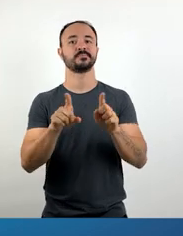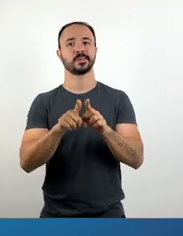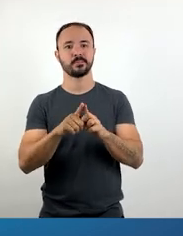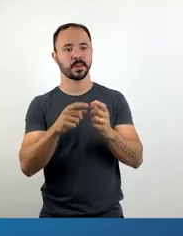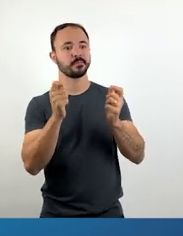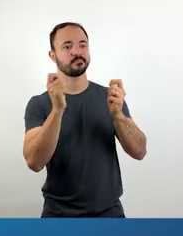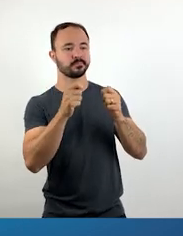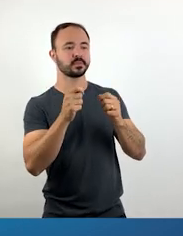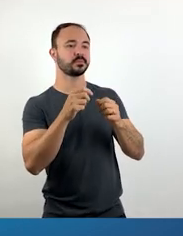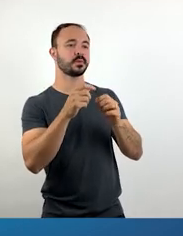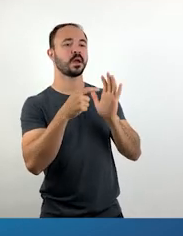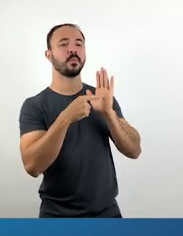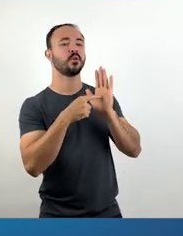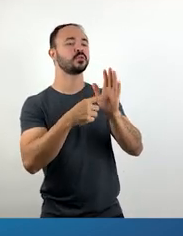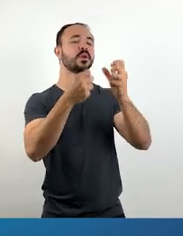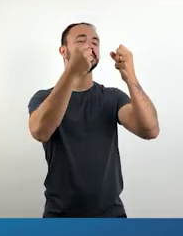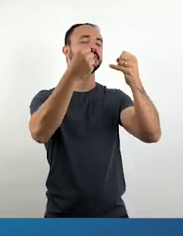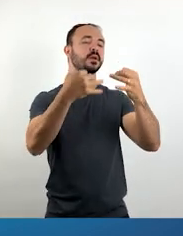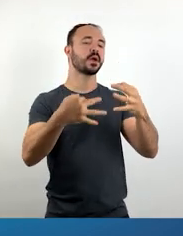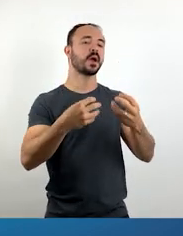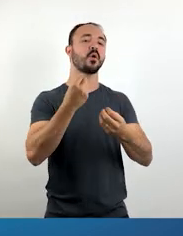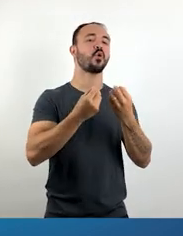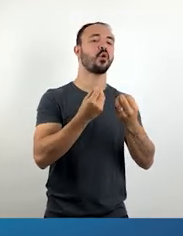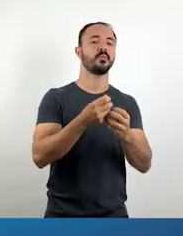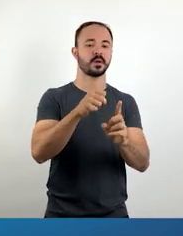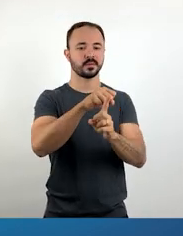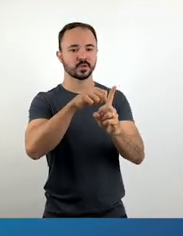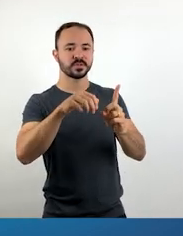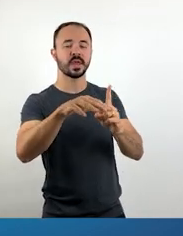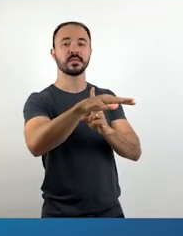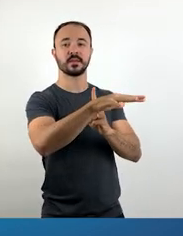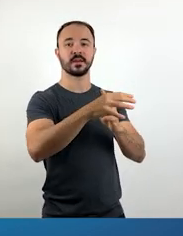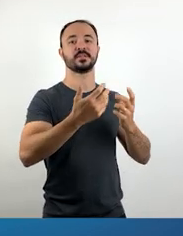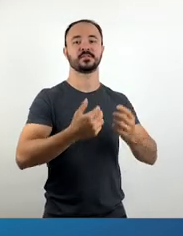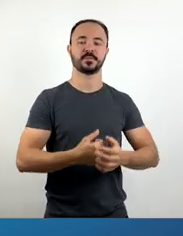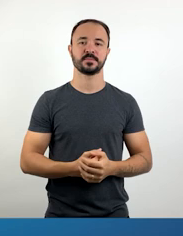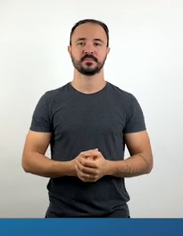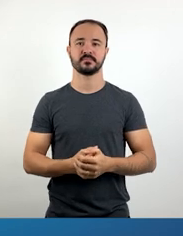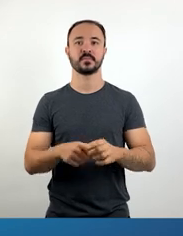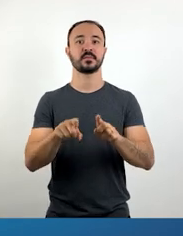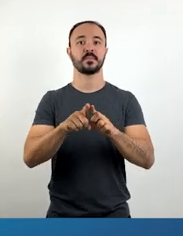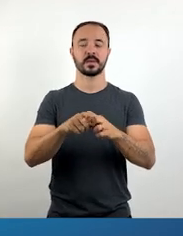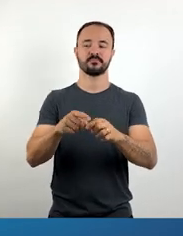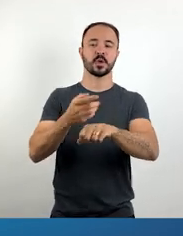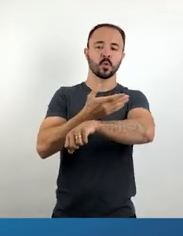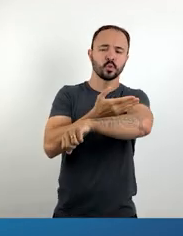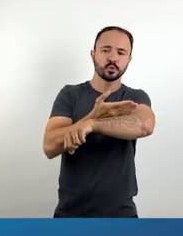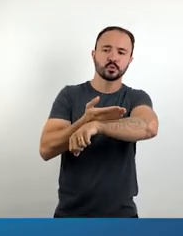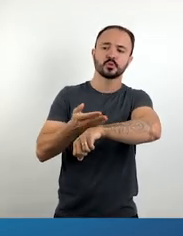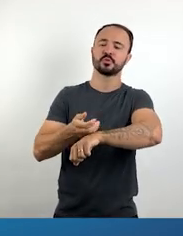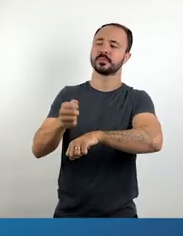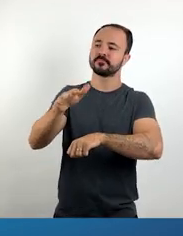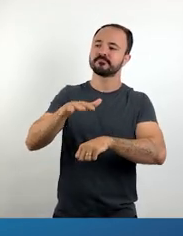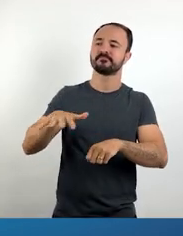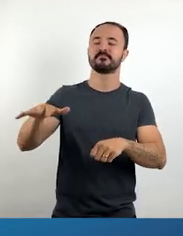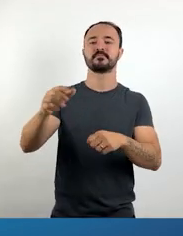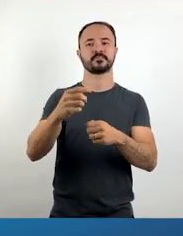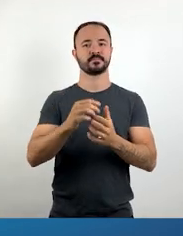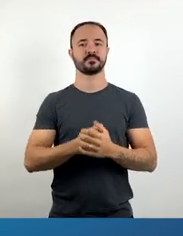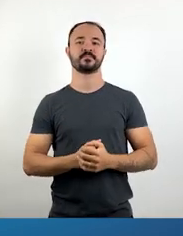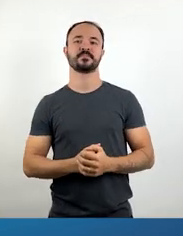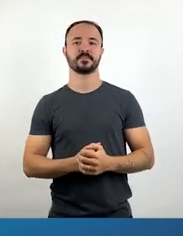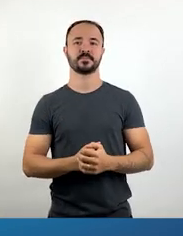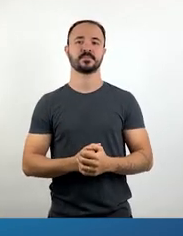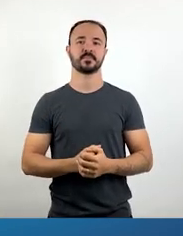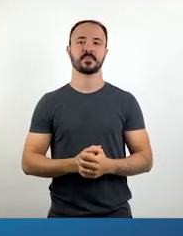social e o cotidiano. Os cordéis tratam dos costumes locais, fortalecendo as identidades regionais e o folclore.